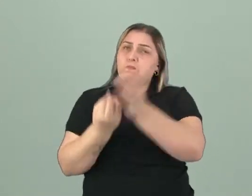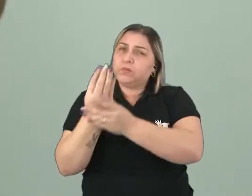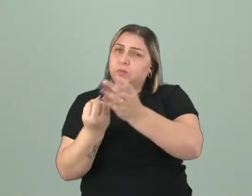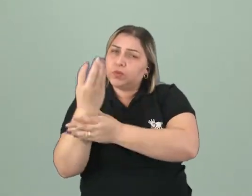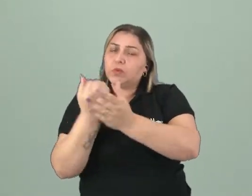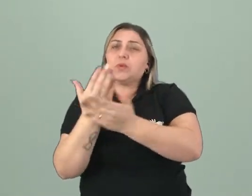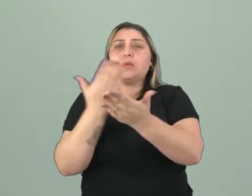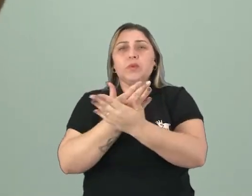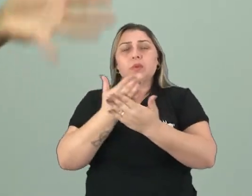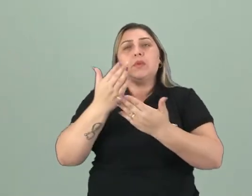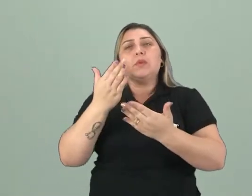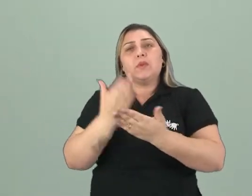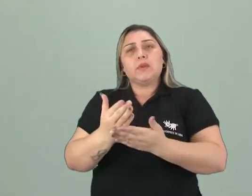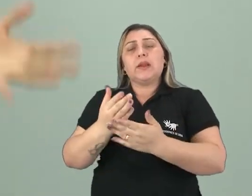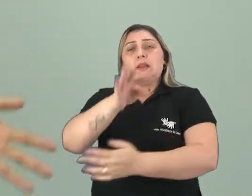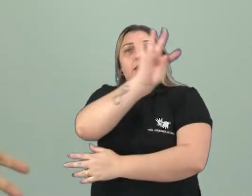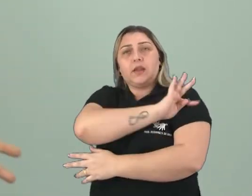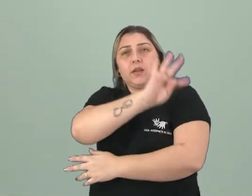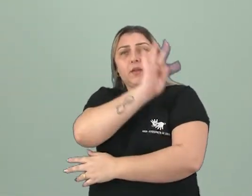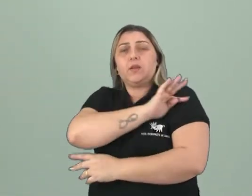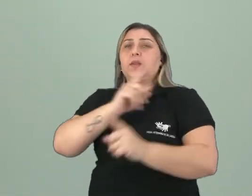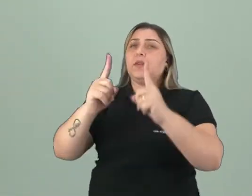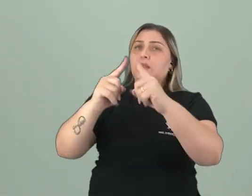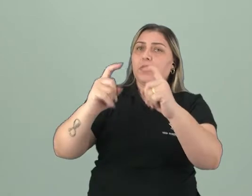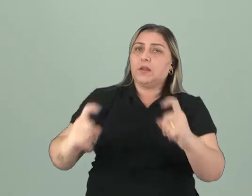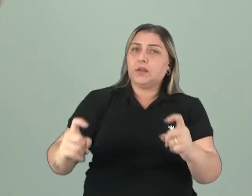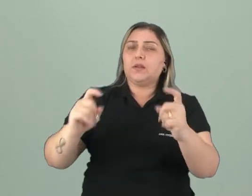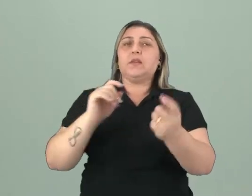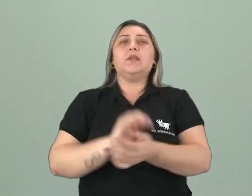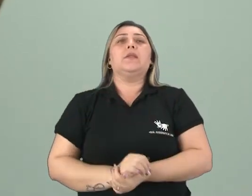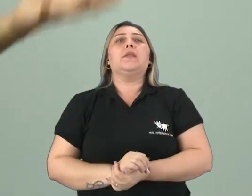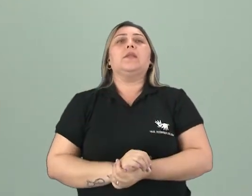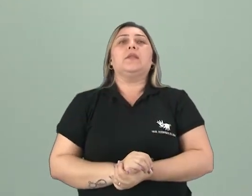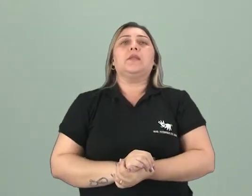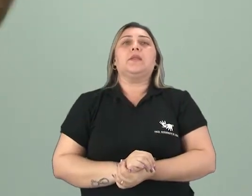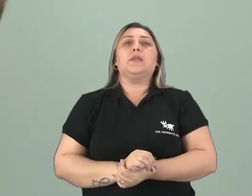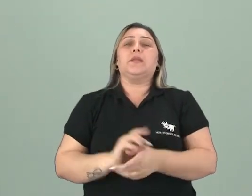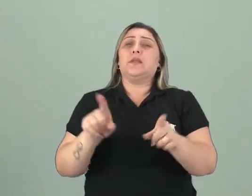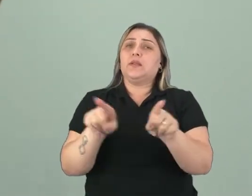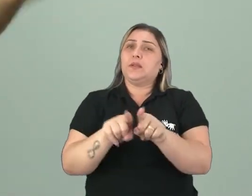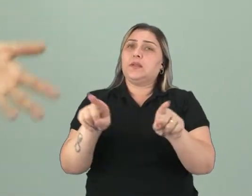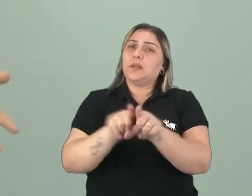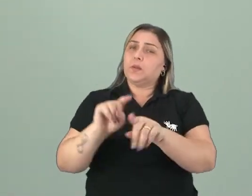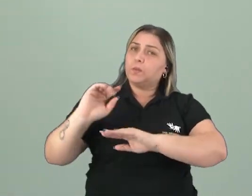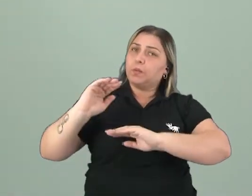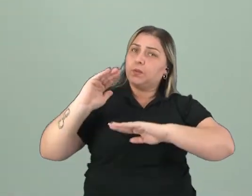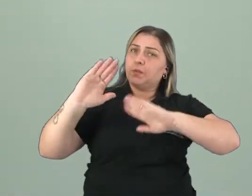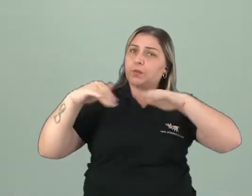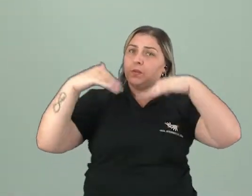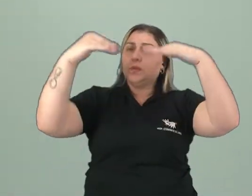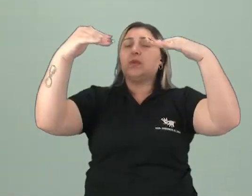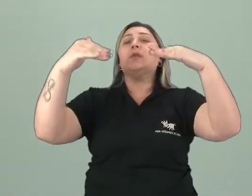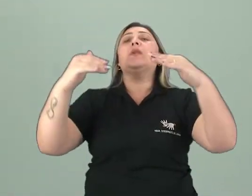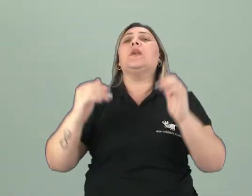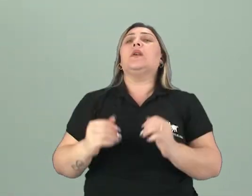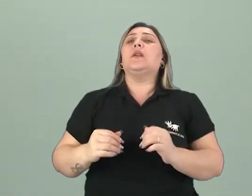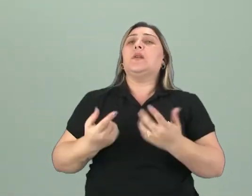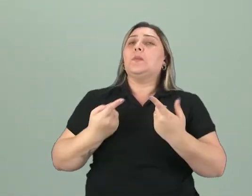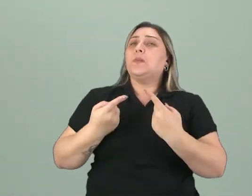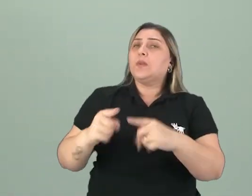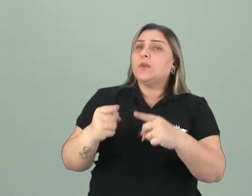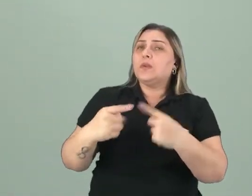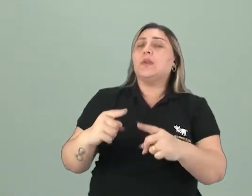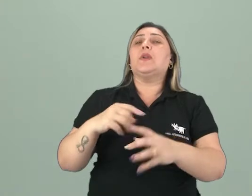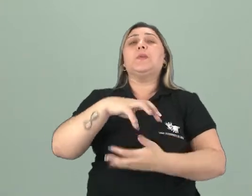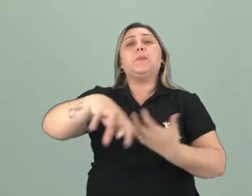começar a investir no campo tecnológico e científico. Então, esse investimento e esse grande avanço nesses campos vai provocar a chamada